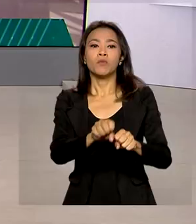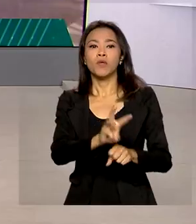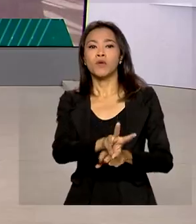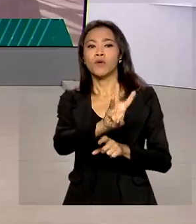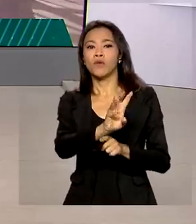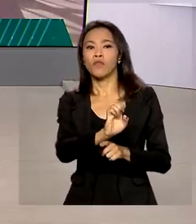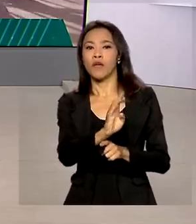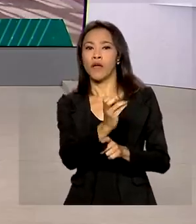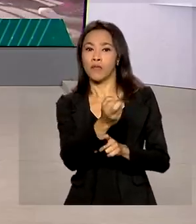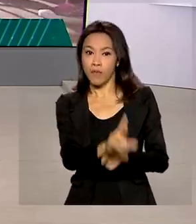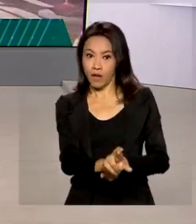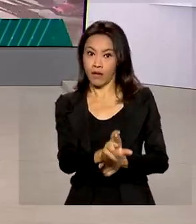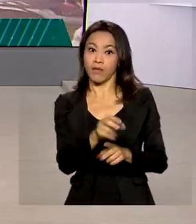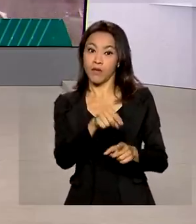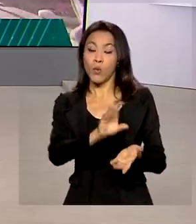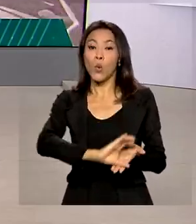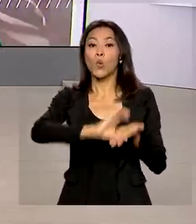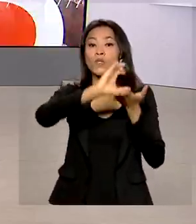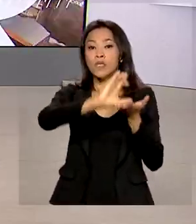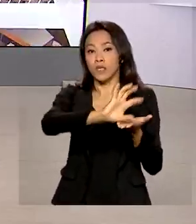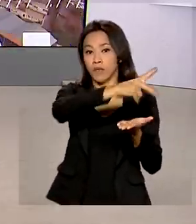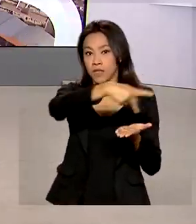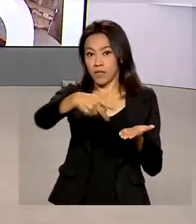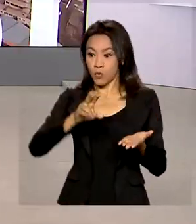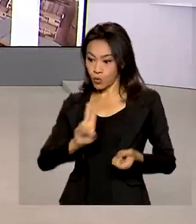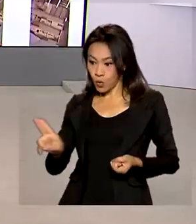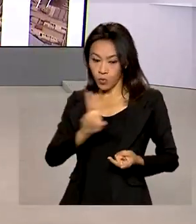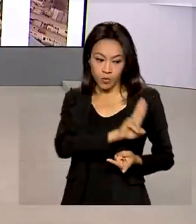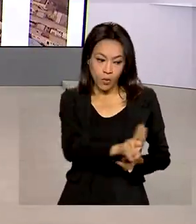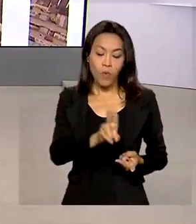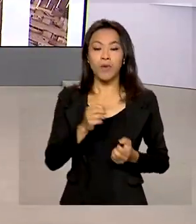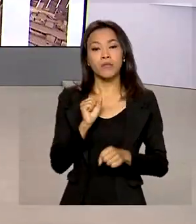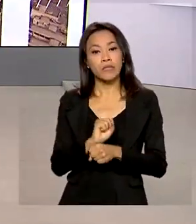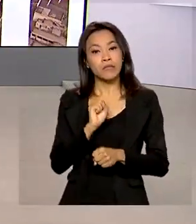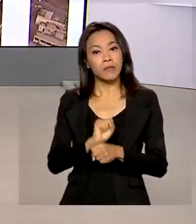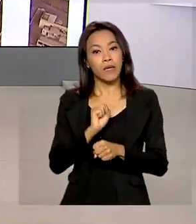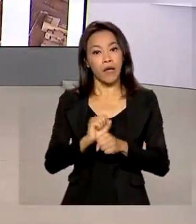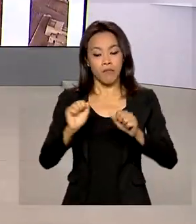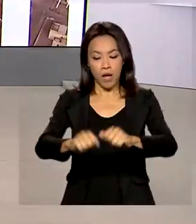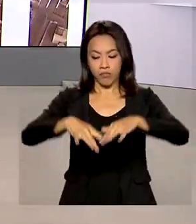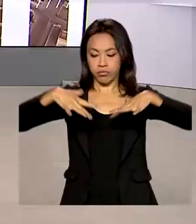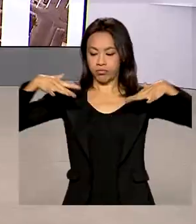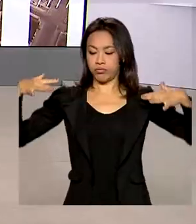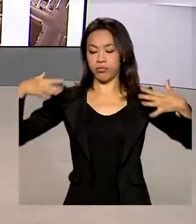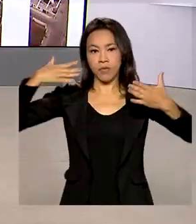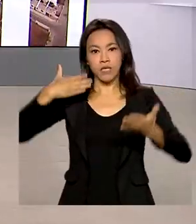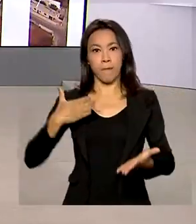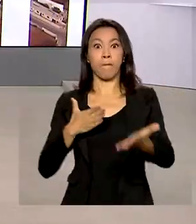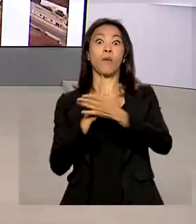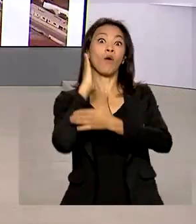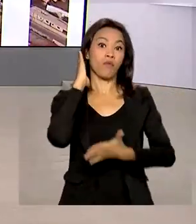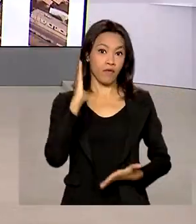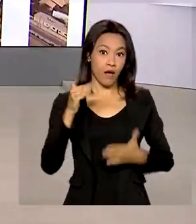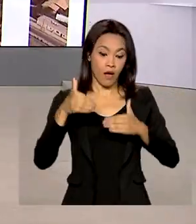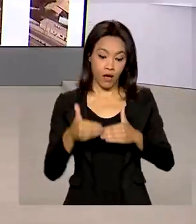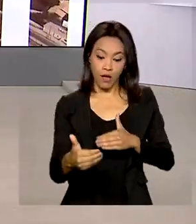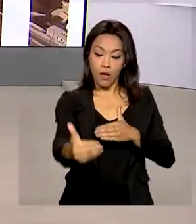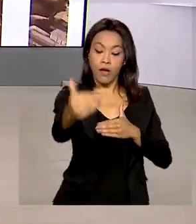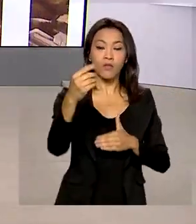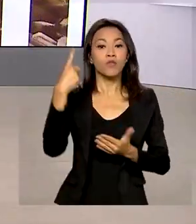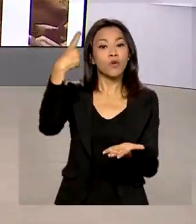Administração da Estatal. Os nomes ainda precisam ser aprovados por uma Assembleia da Petrobras marcada para o próximo dia